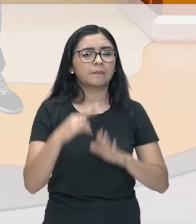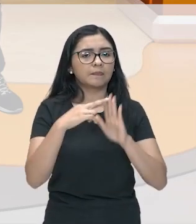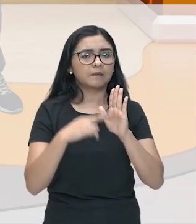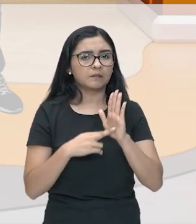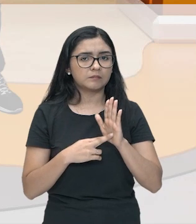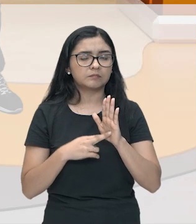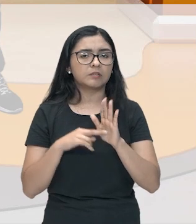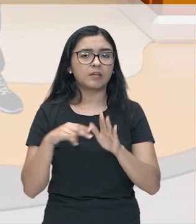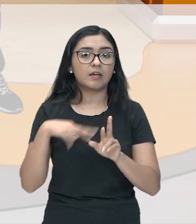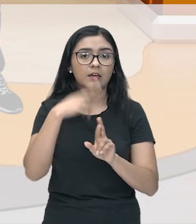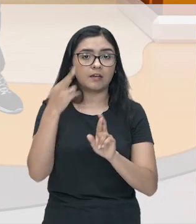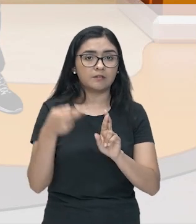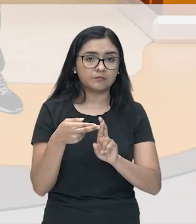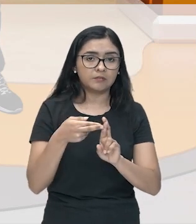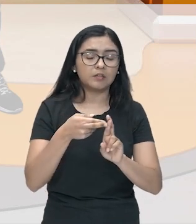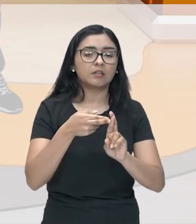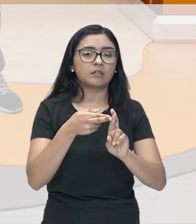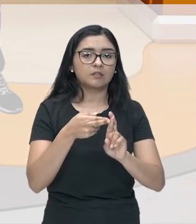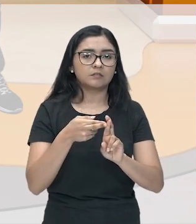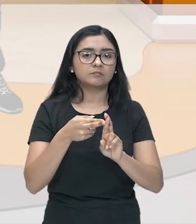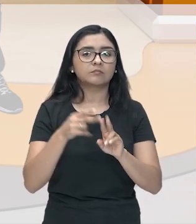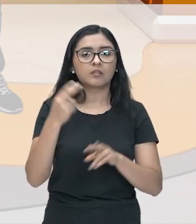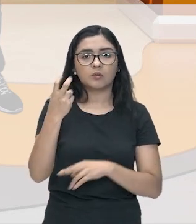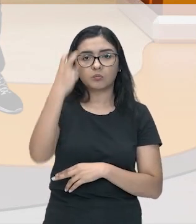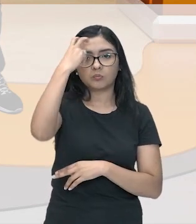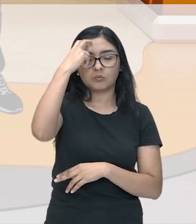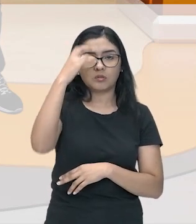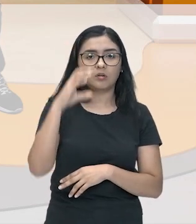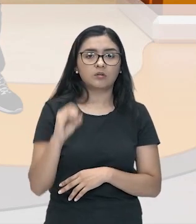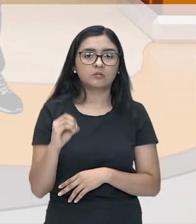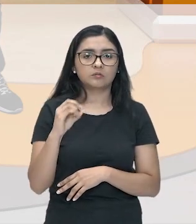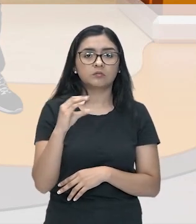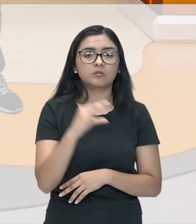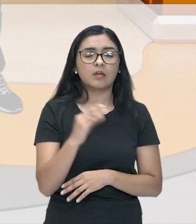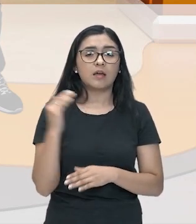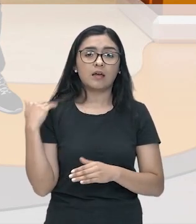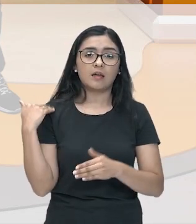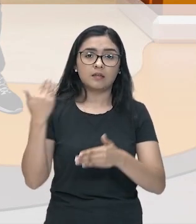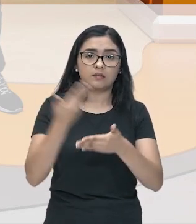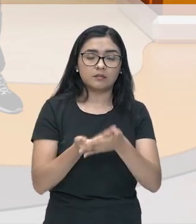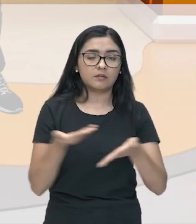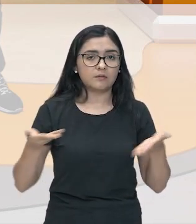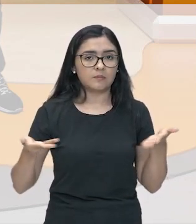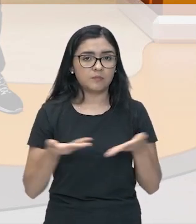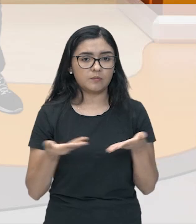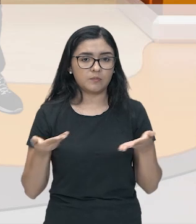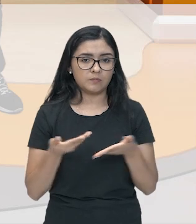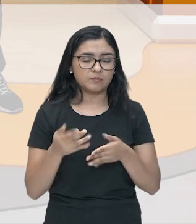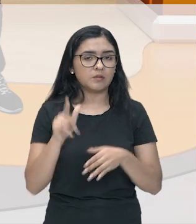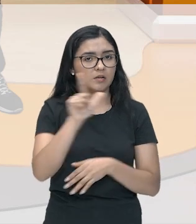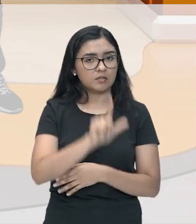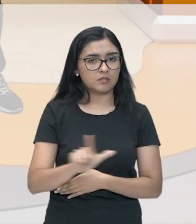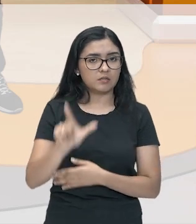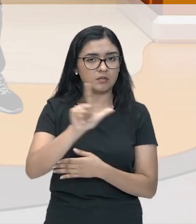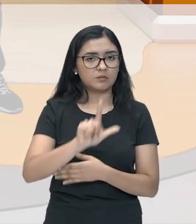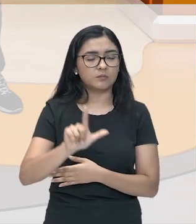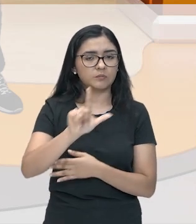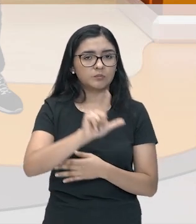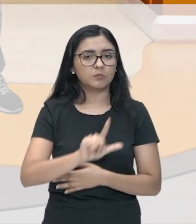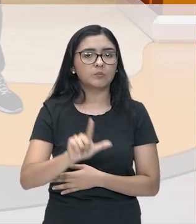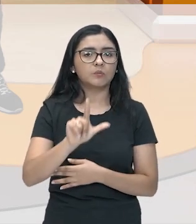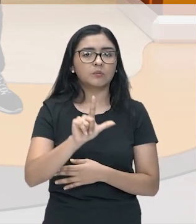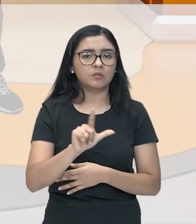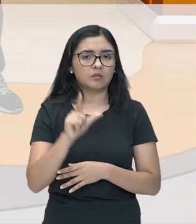referência na cultura ocidental até os dias de hoje. Olha só, a literatura foi muito